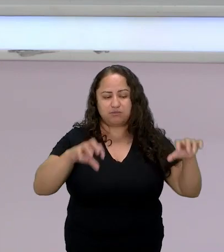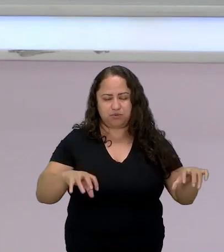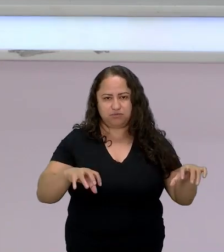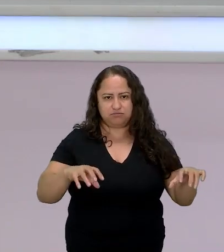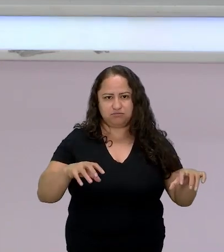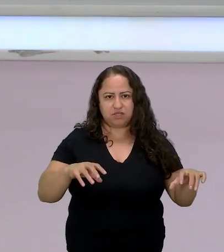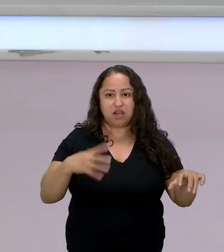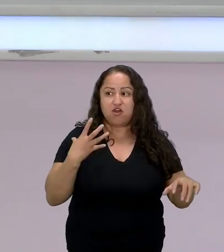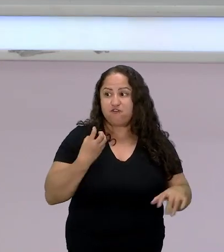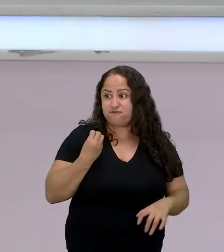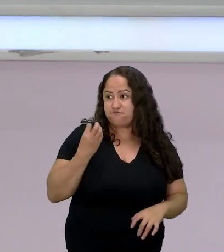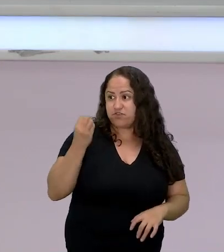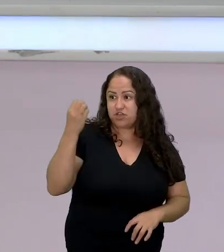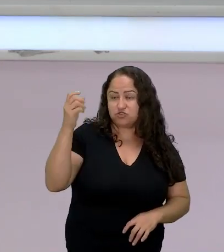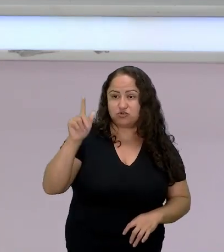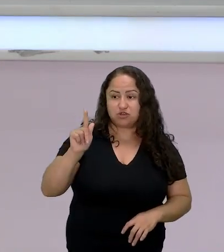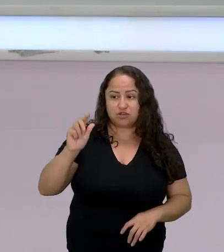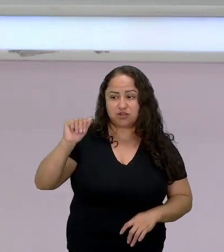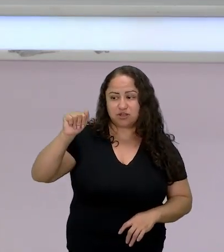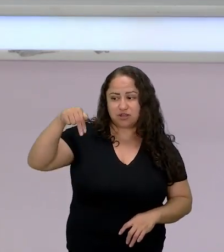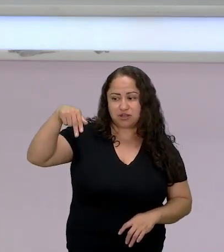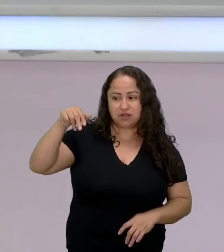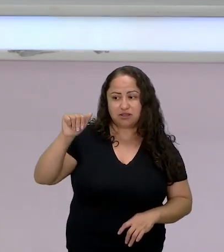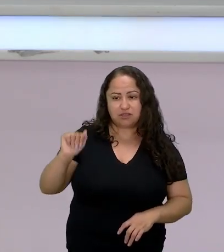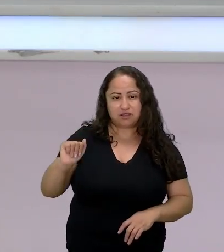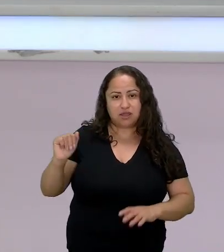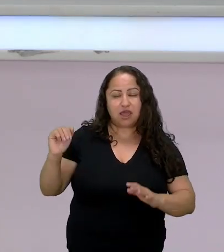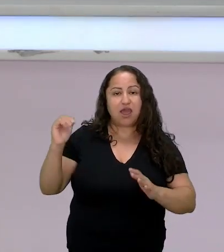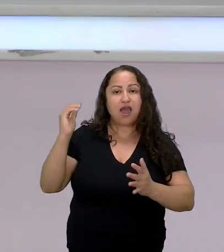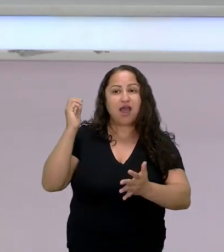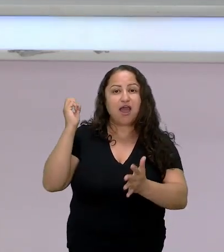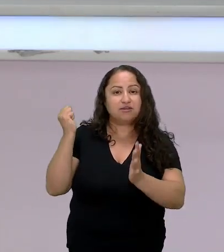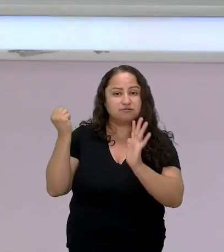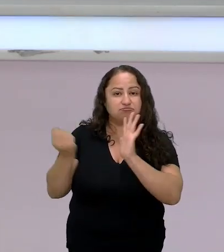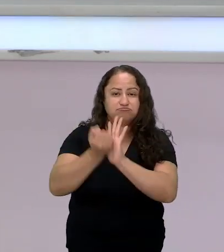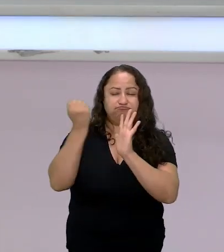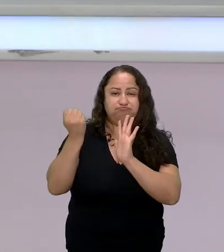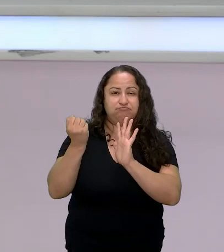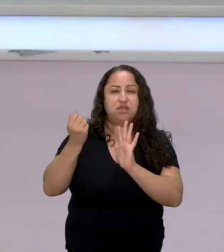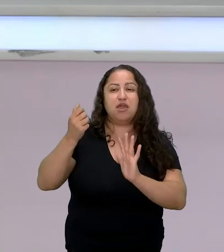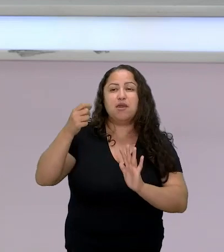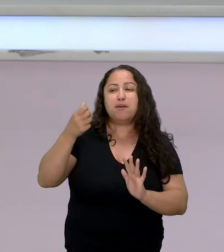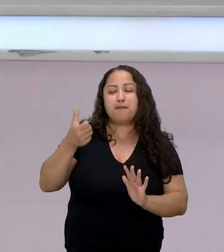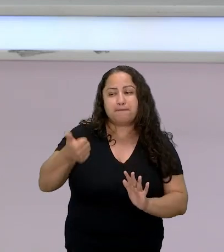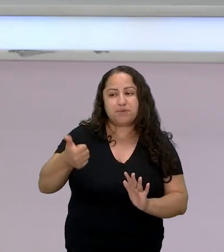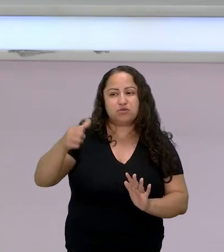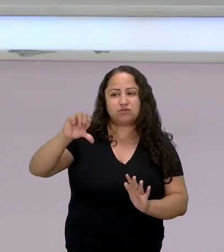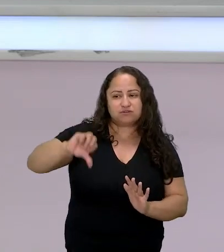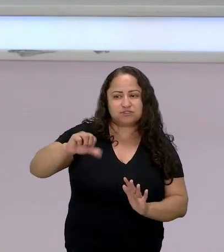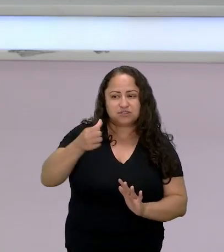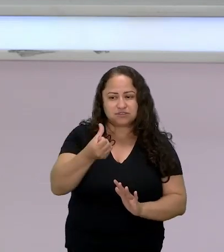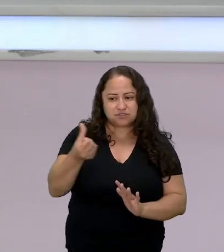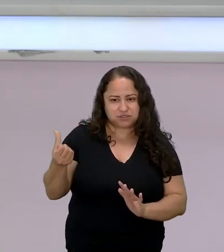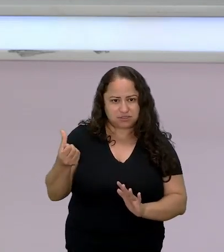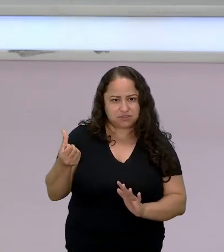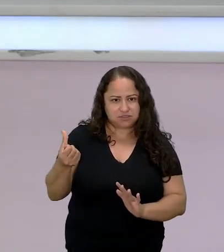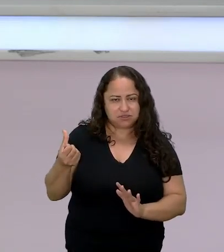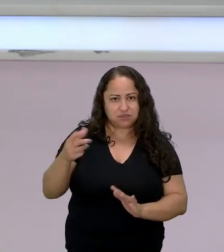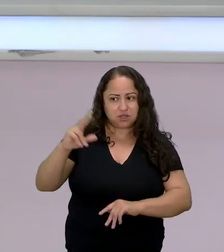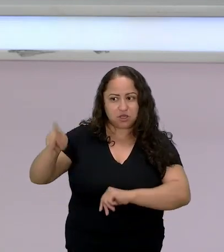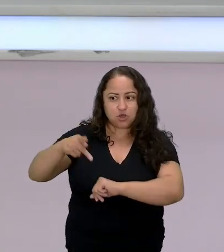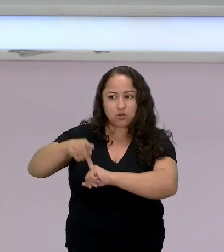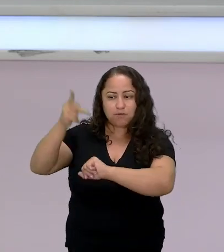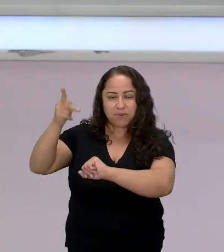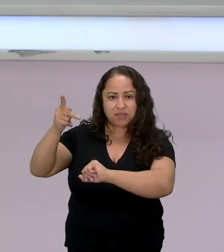onde viveu até o golpe de 1966 desse país ela foi deportada para a